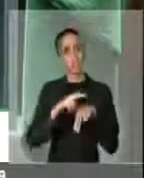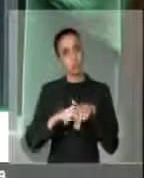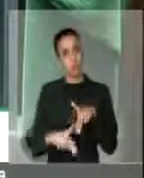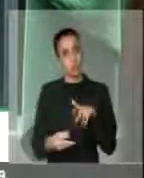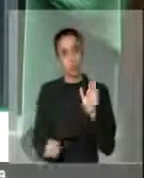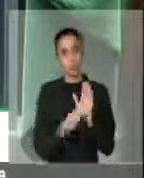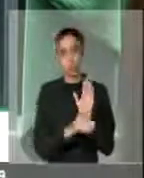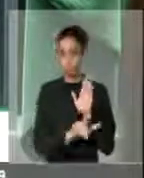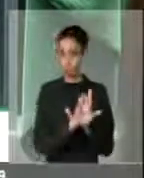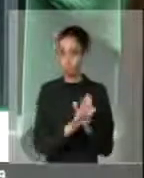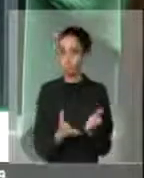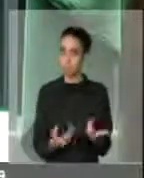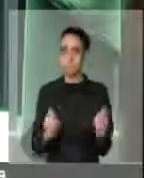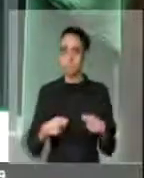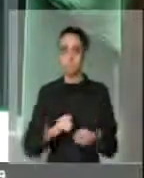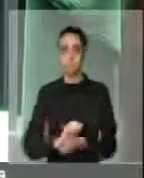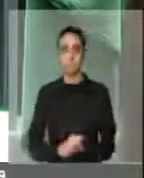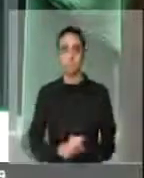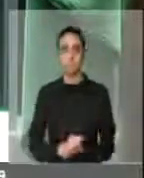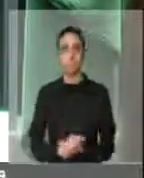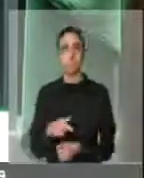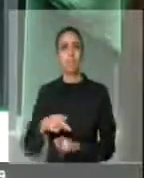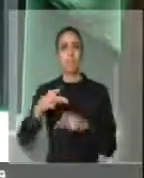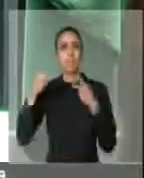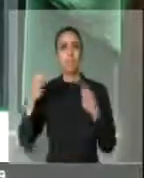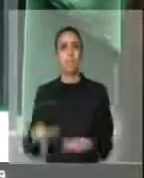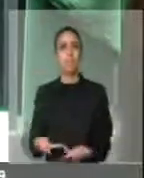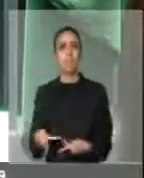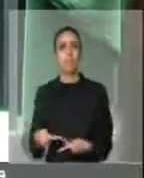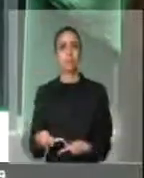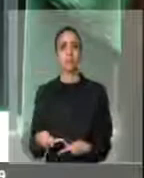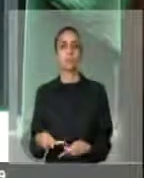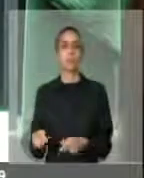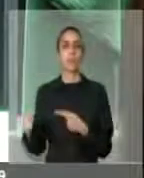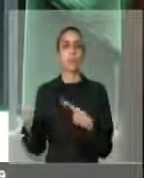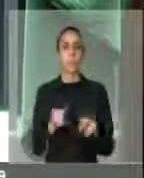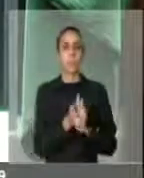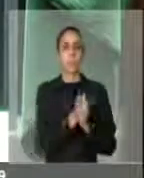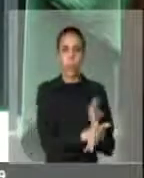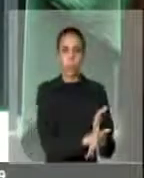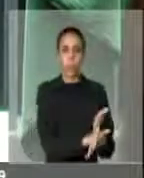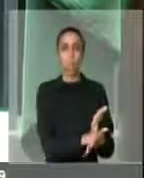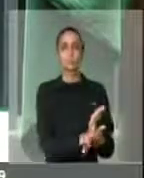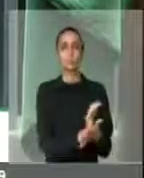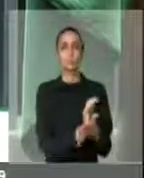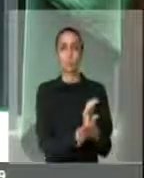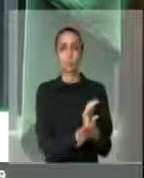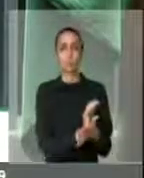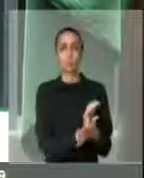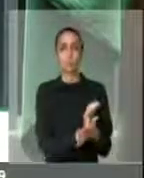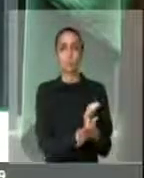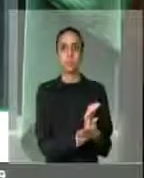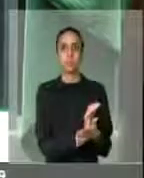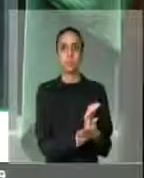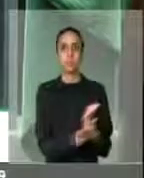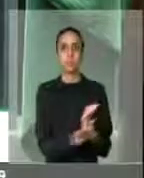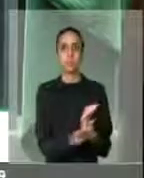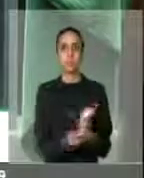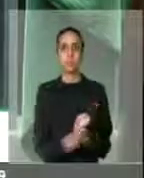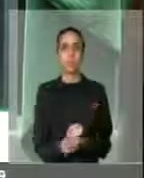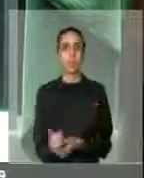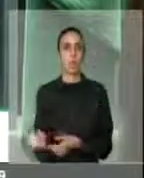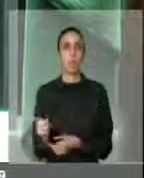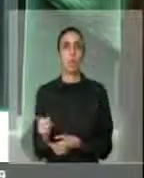projetos que criminalizam a homofobia nunca querem criminalizar